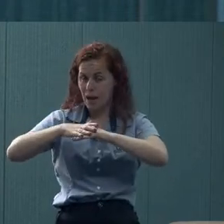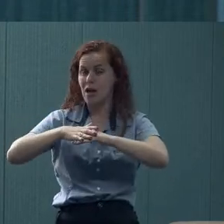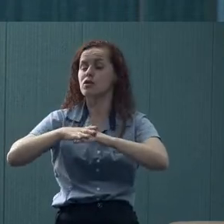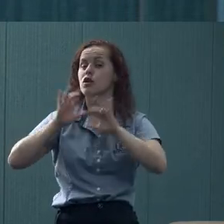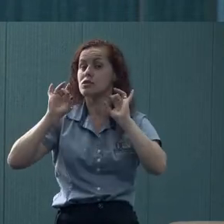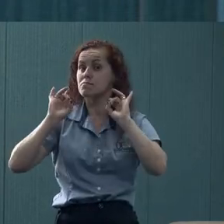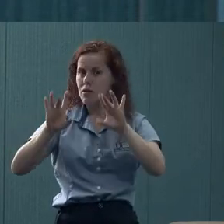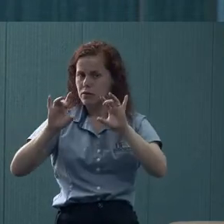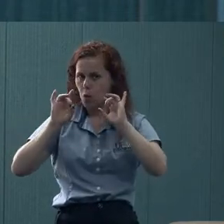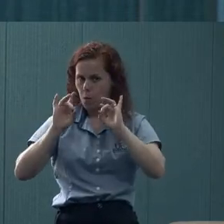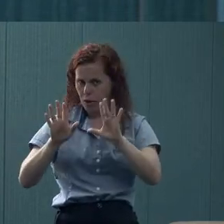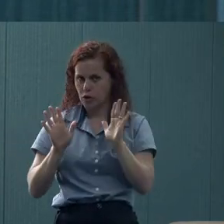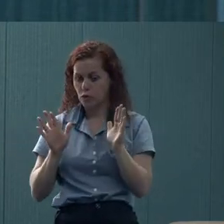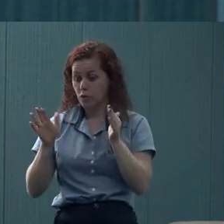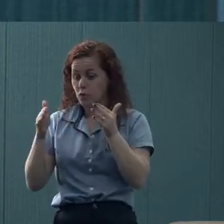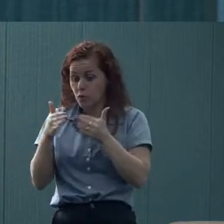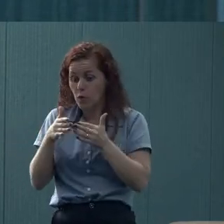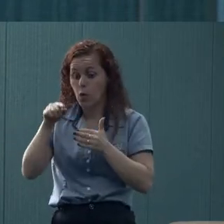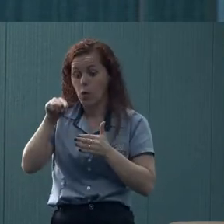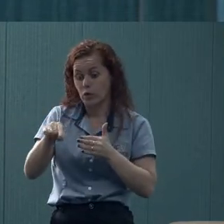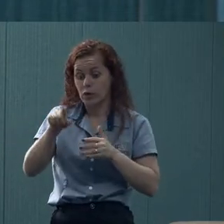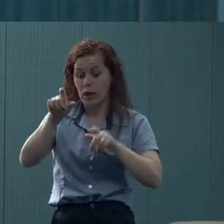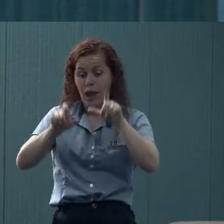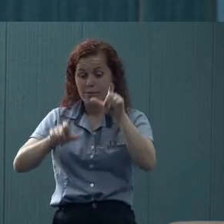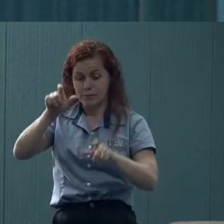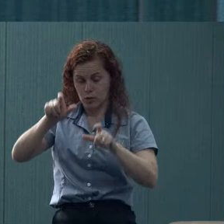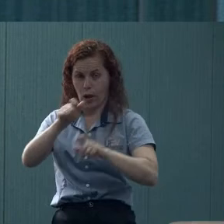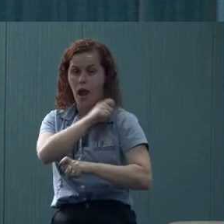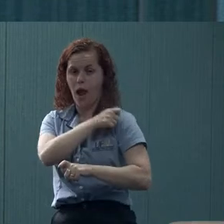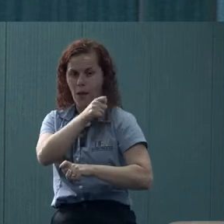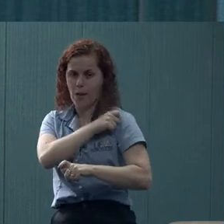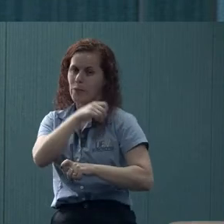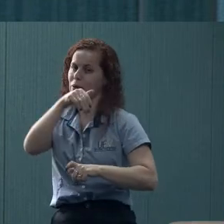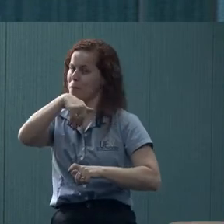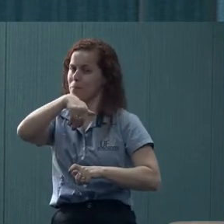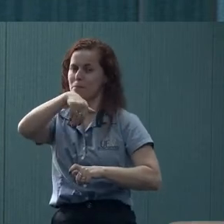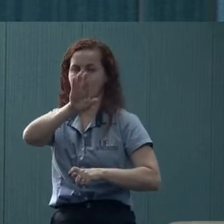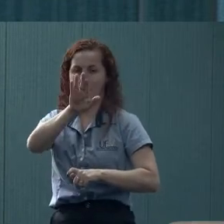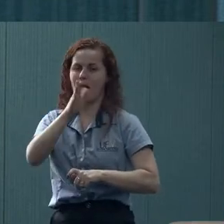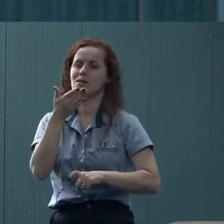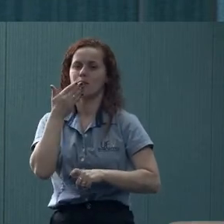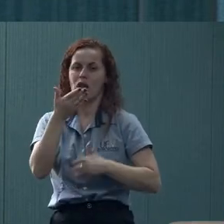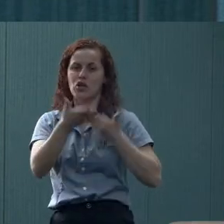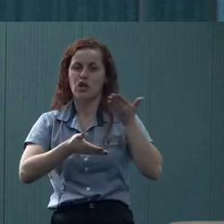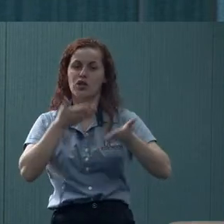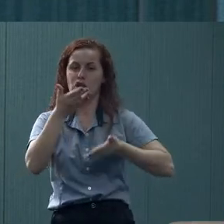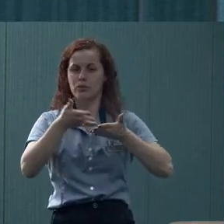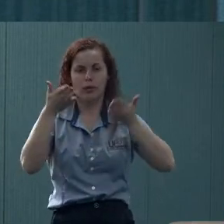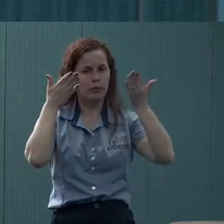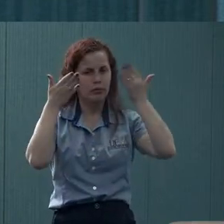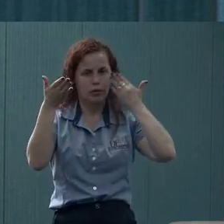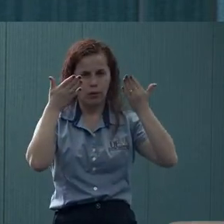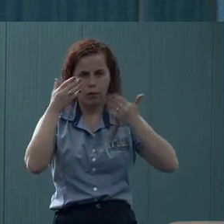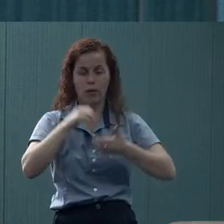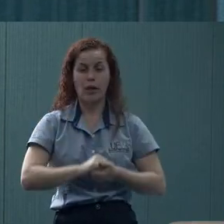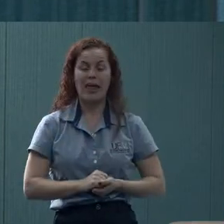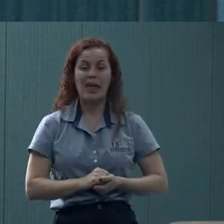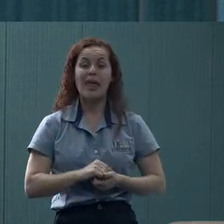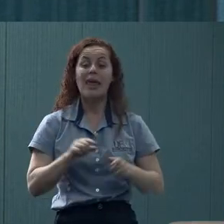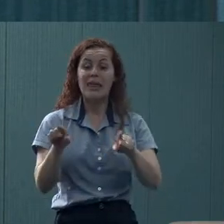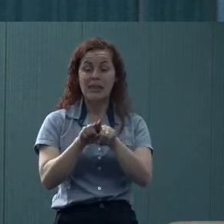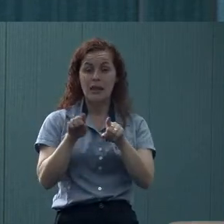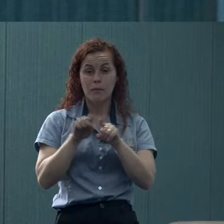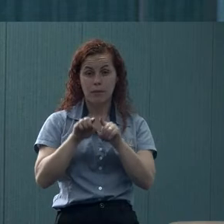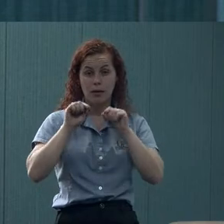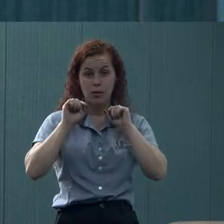é o público, realmente, que se destaca. Quase todos os dias eu atendo estudantes desses cursos e se destaca